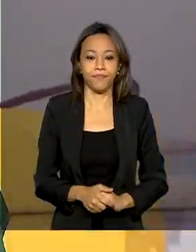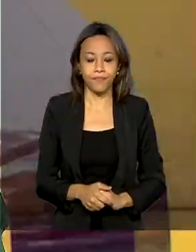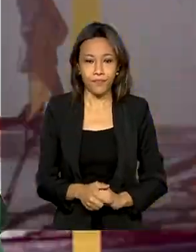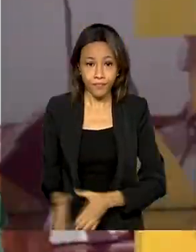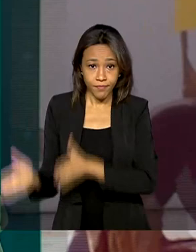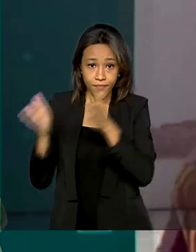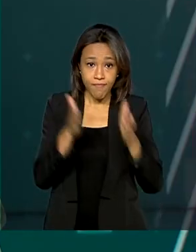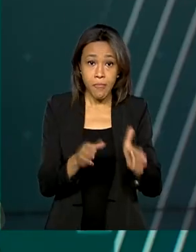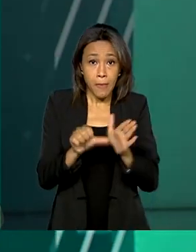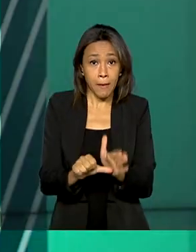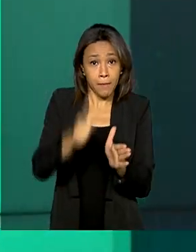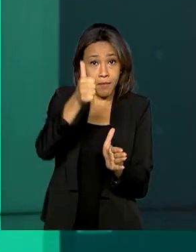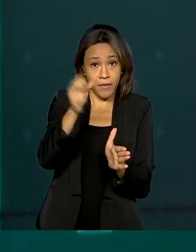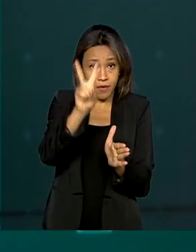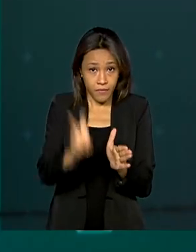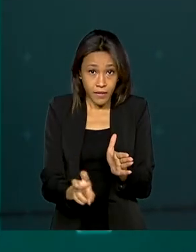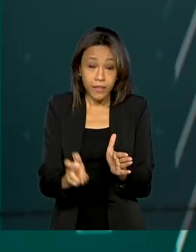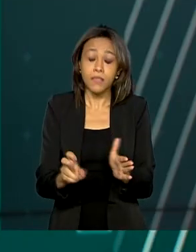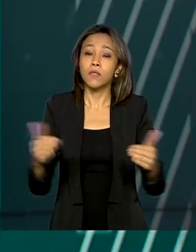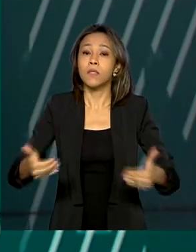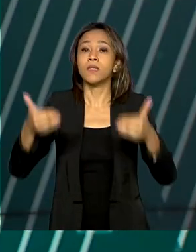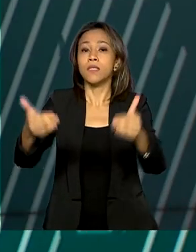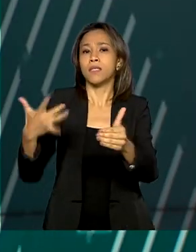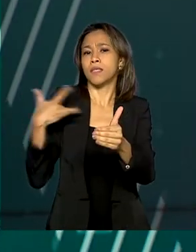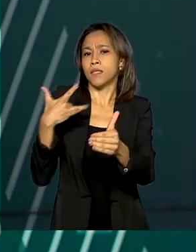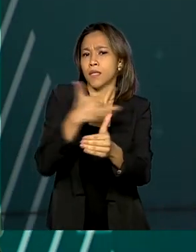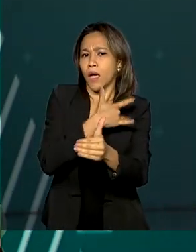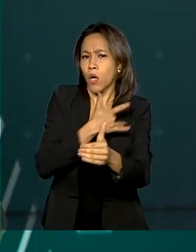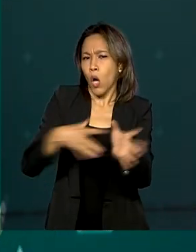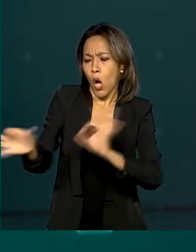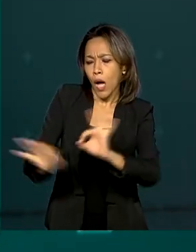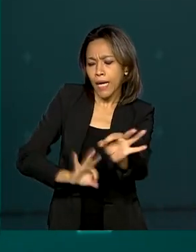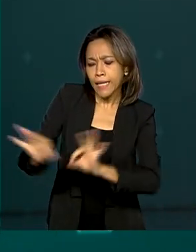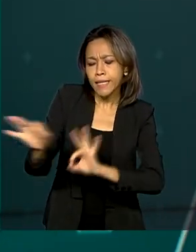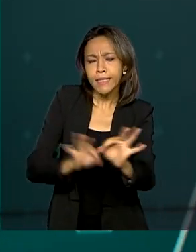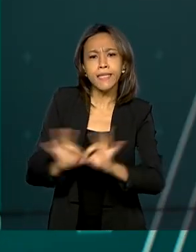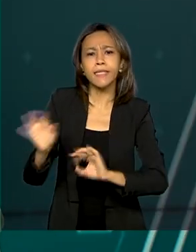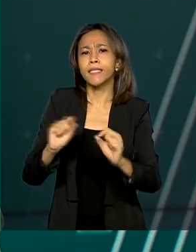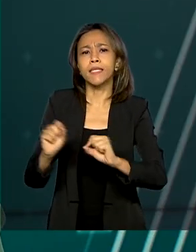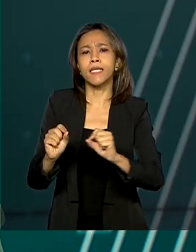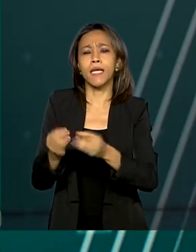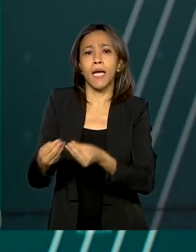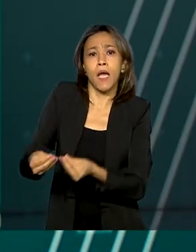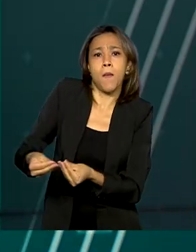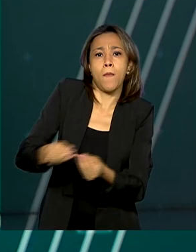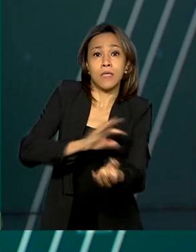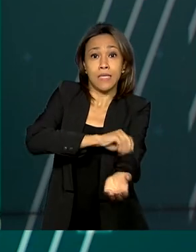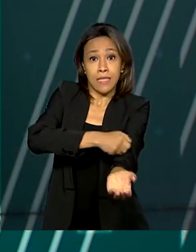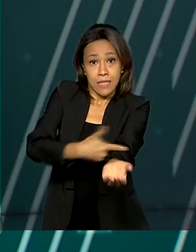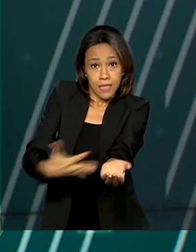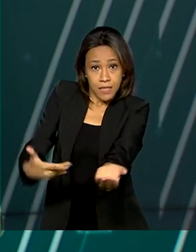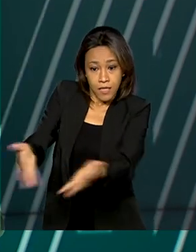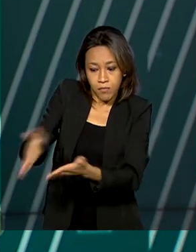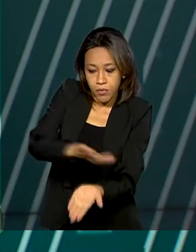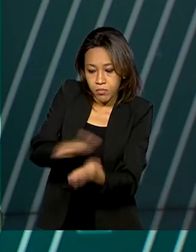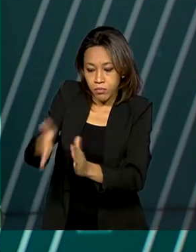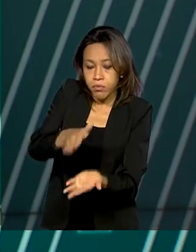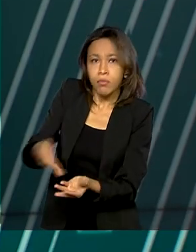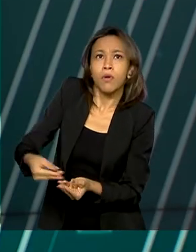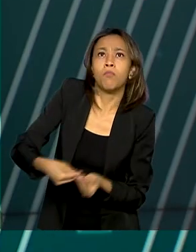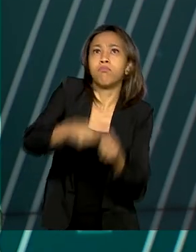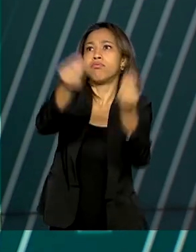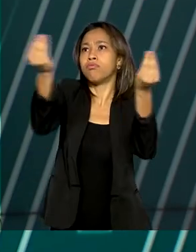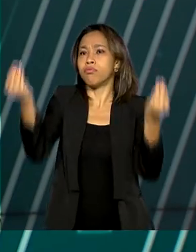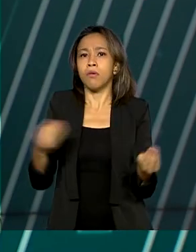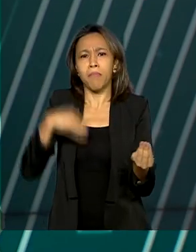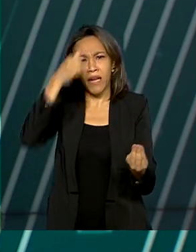Pela primeira vez, Ministério da Saúde organiza e transporta bolsas de sangue de um estado para o outro, para evitar colapso nos